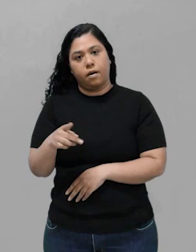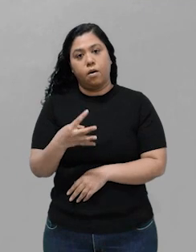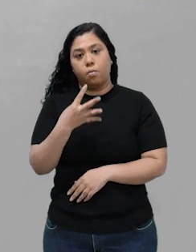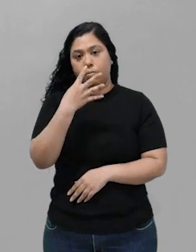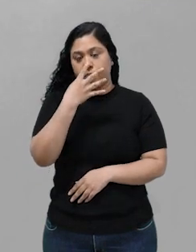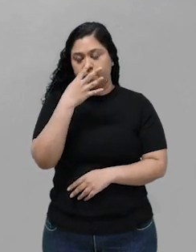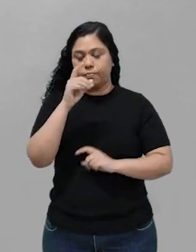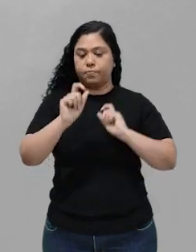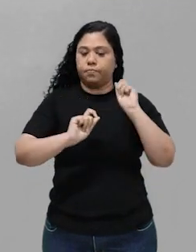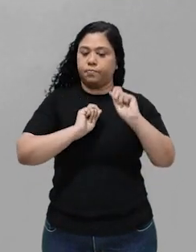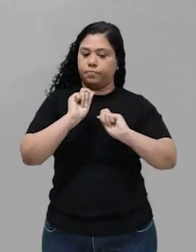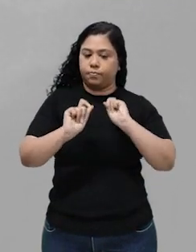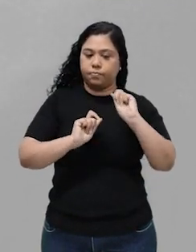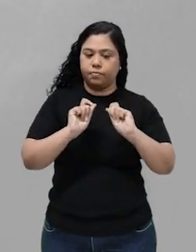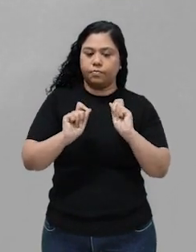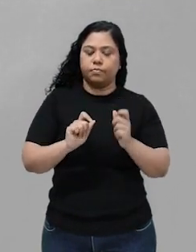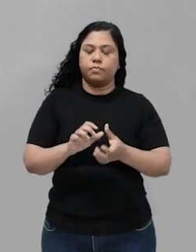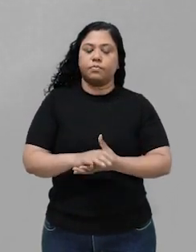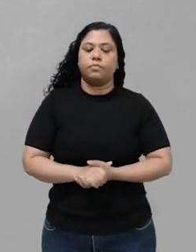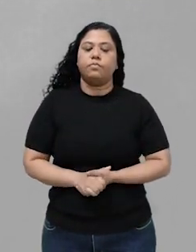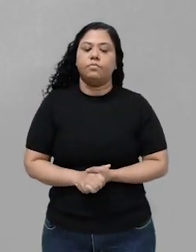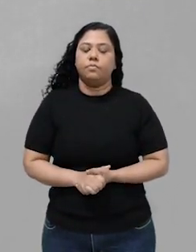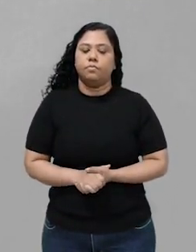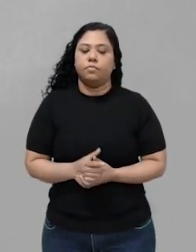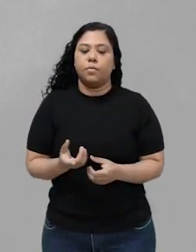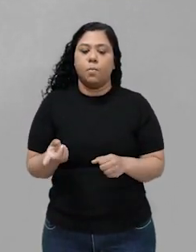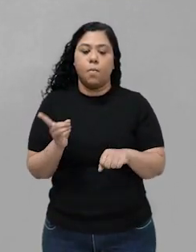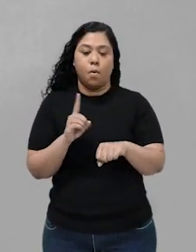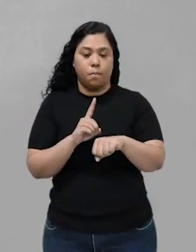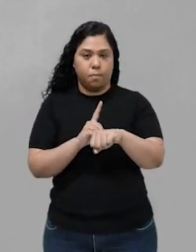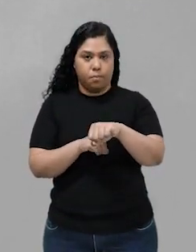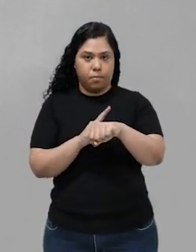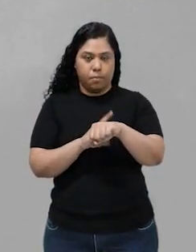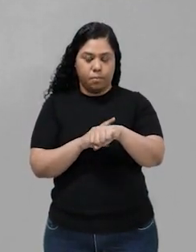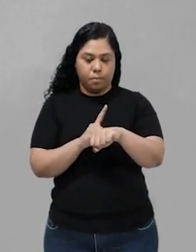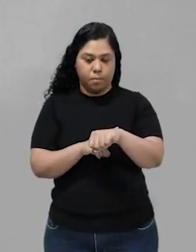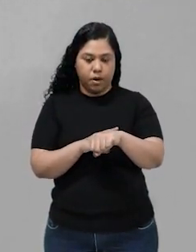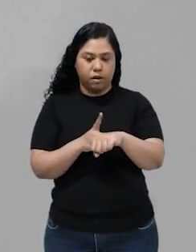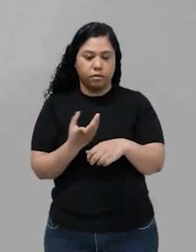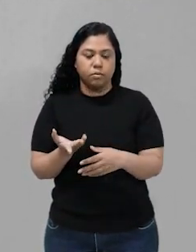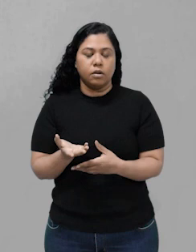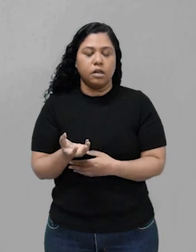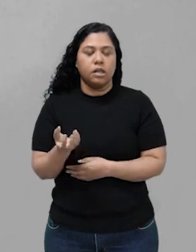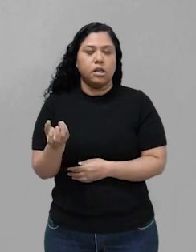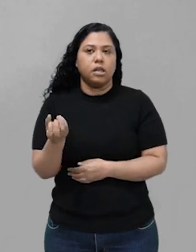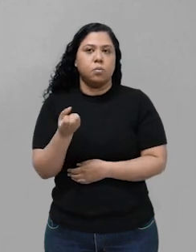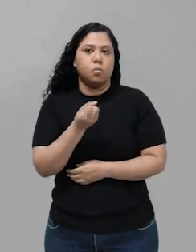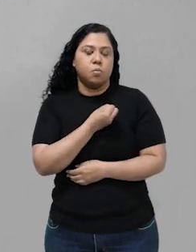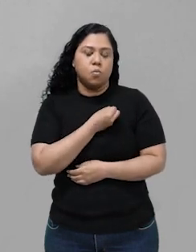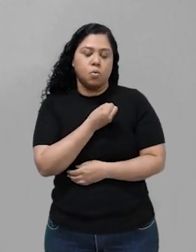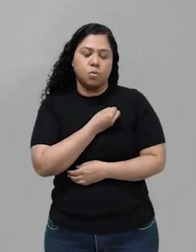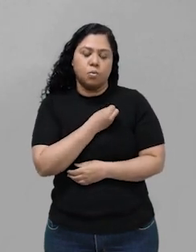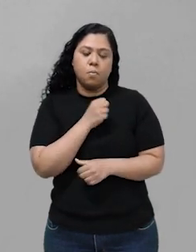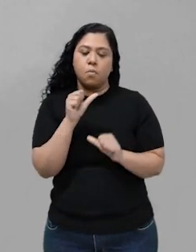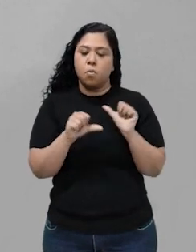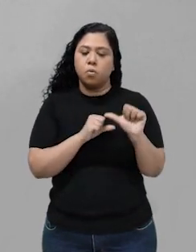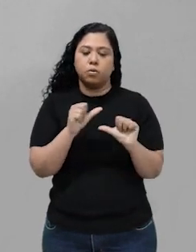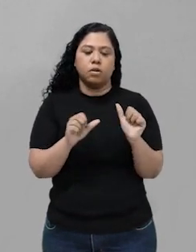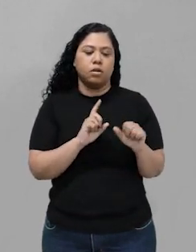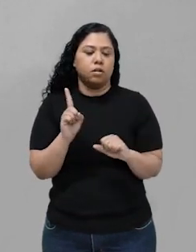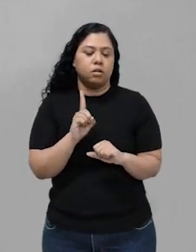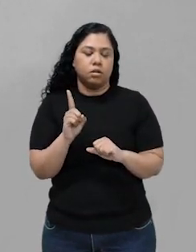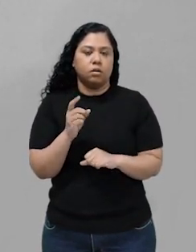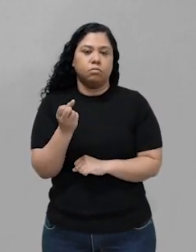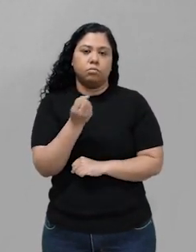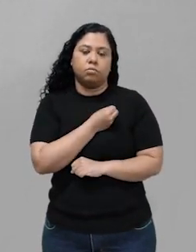observar o quê? É observar o momento que as concentrações não mudam mais de valor, ou seja, é quando elas se tornam